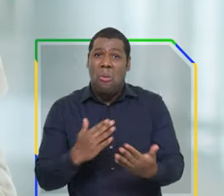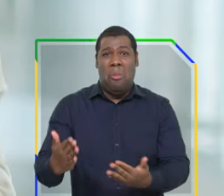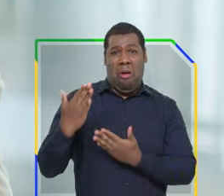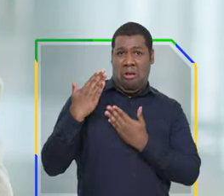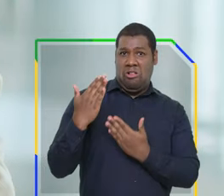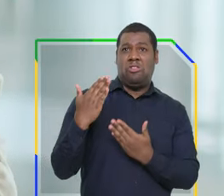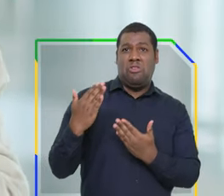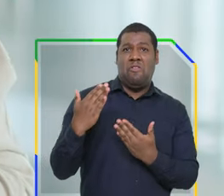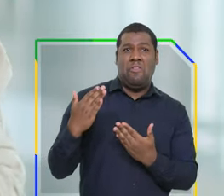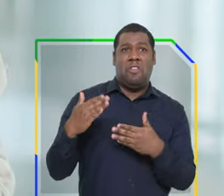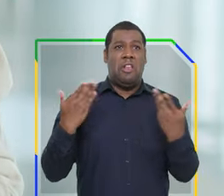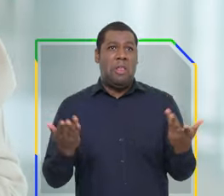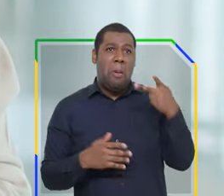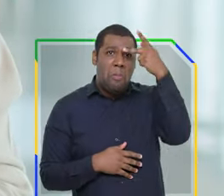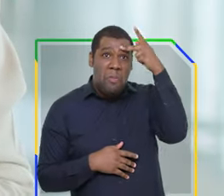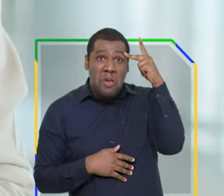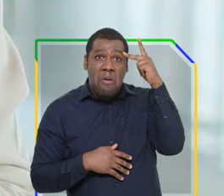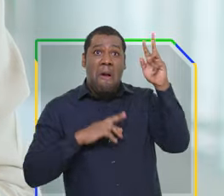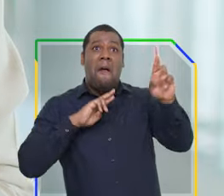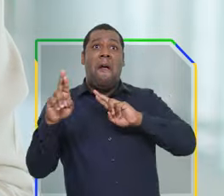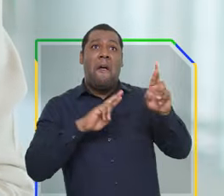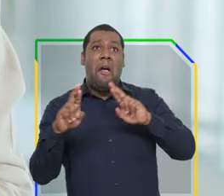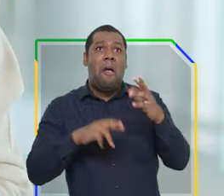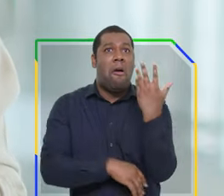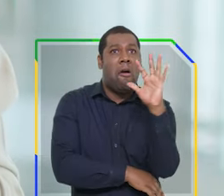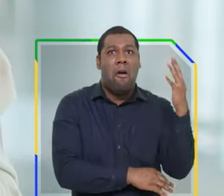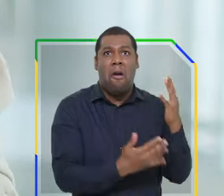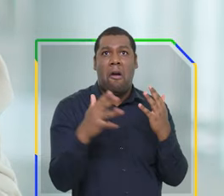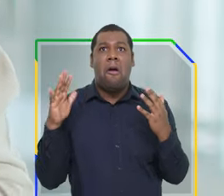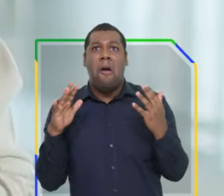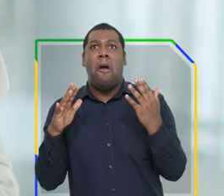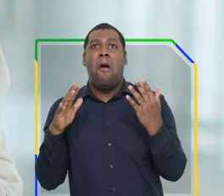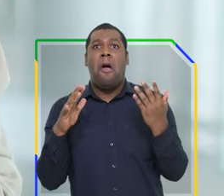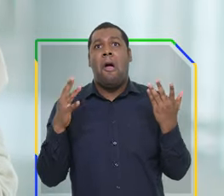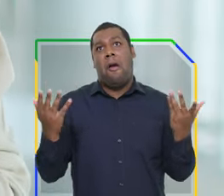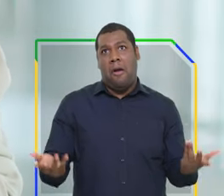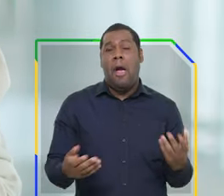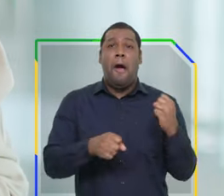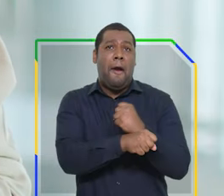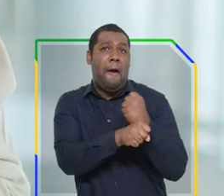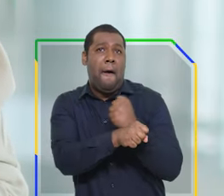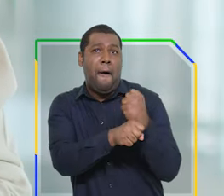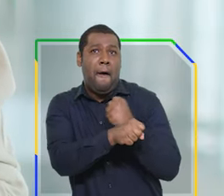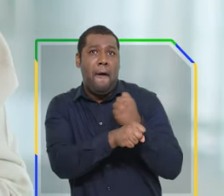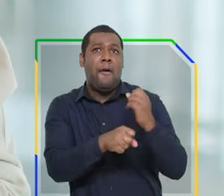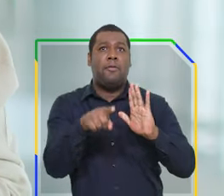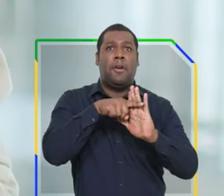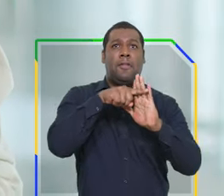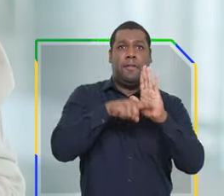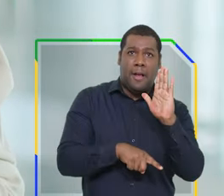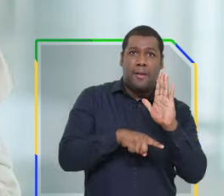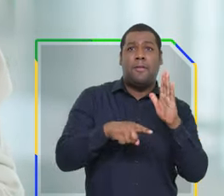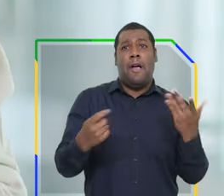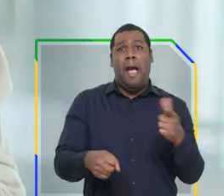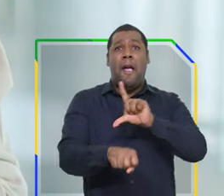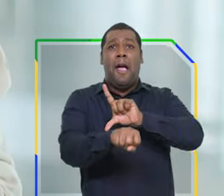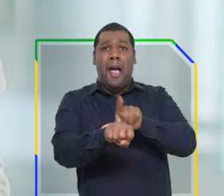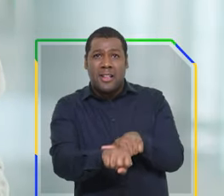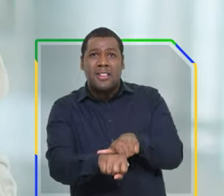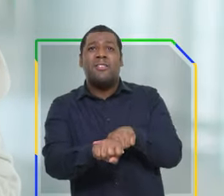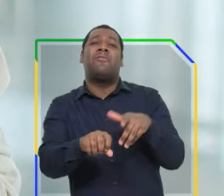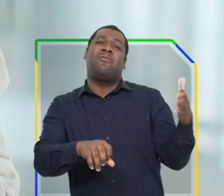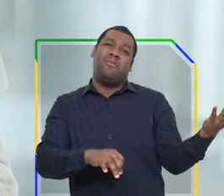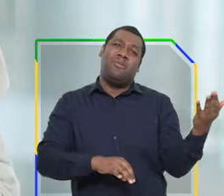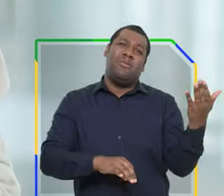entre a ação do homem e a reação da natureza. Por alguns anos, esse negacionismo atrasou a adoção